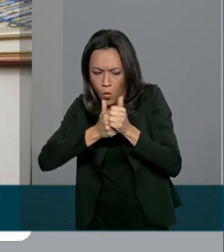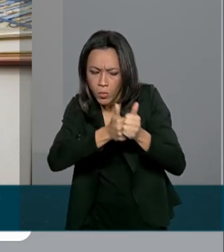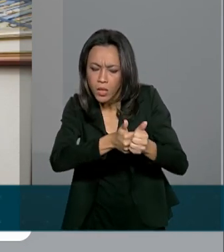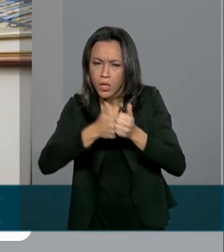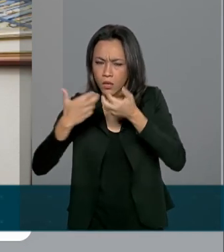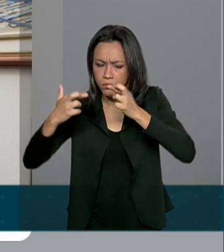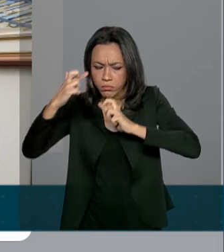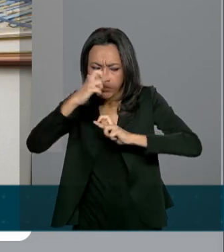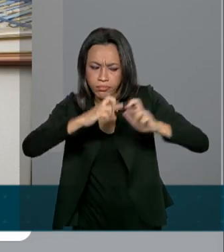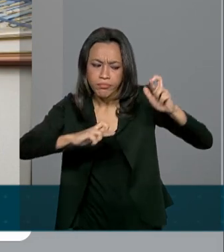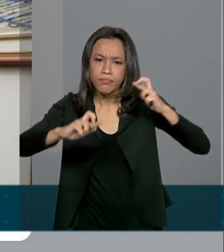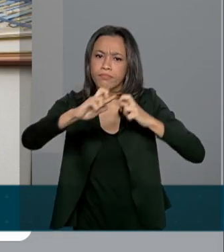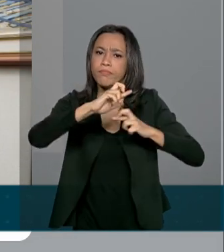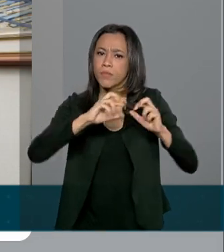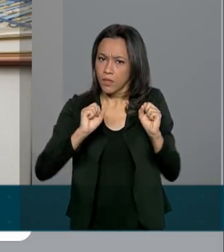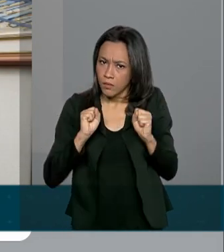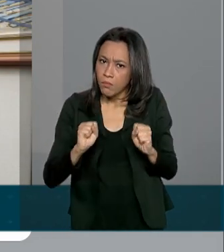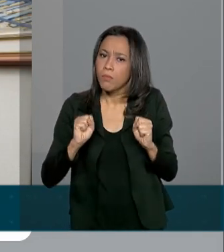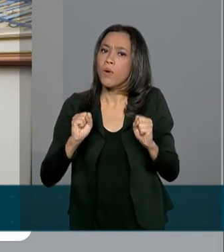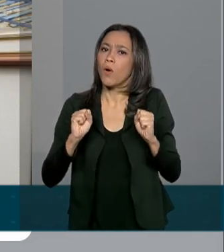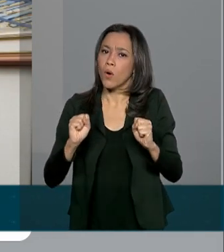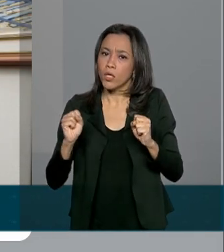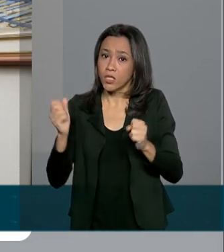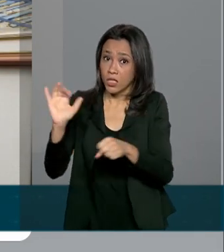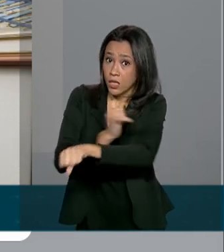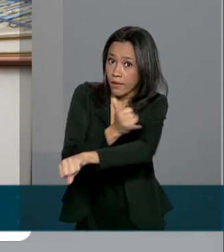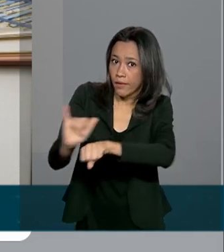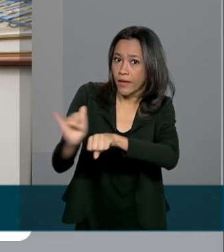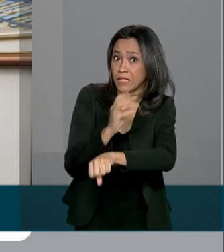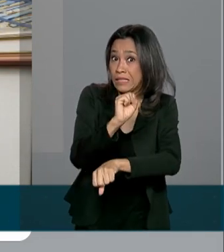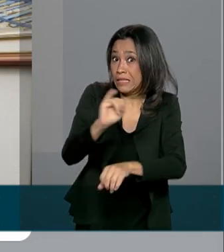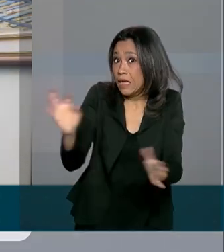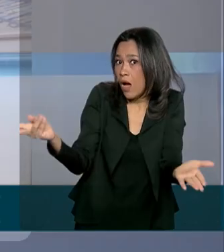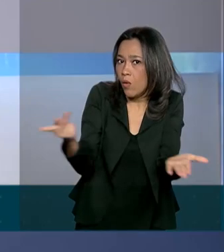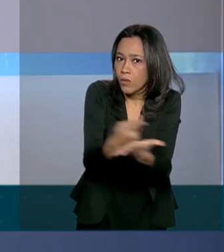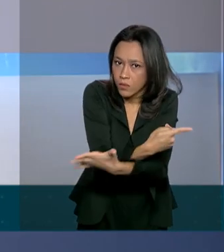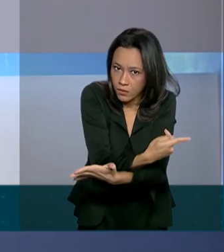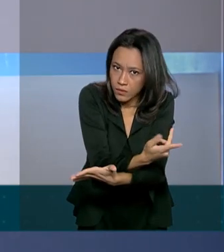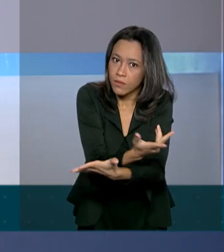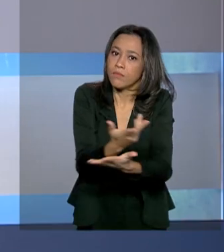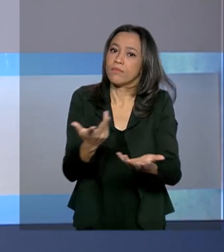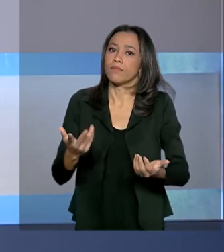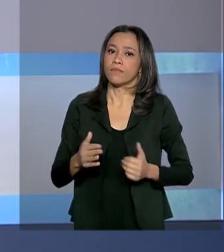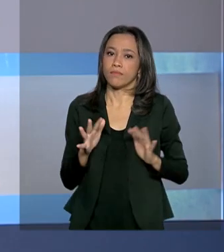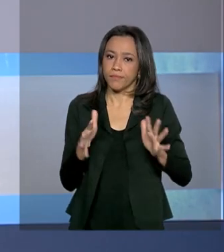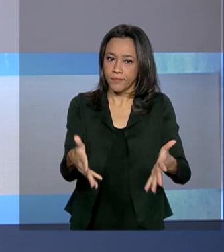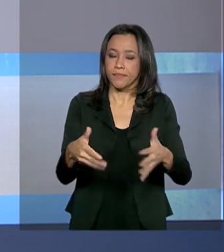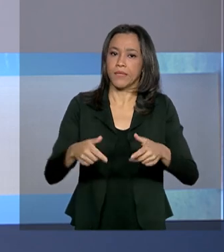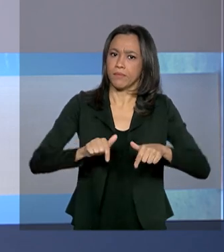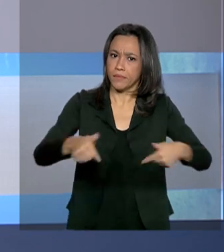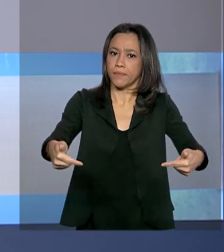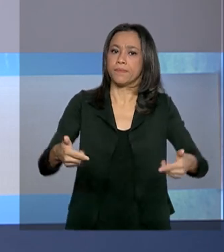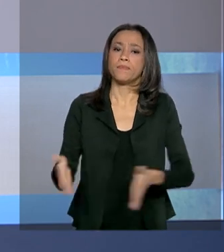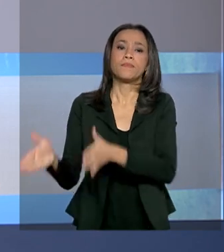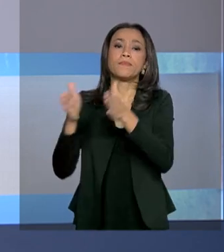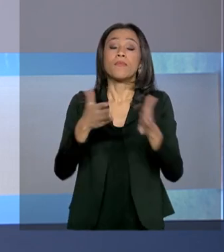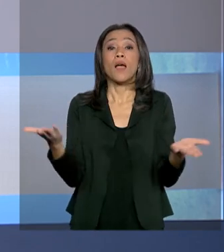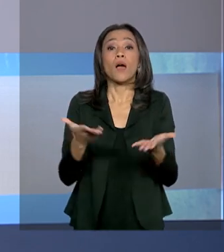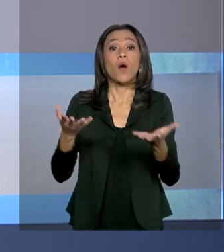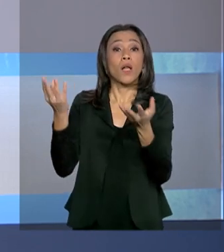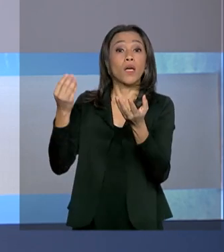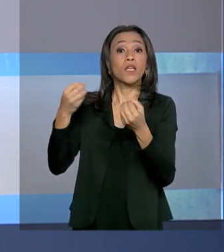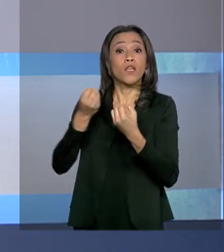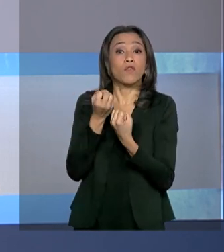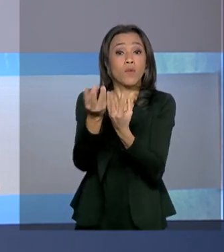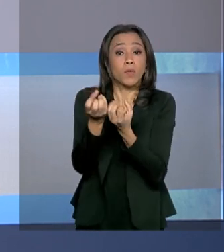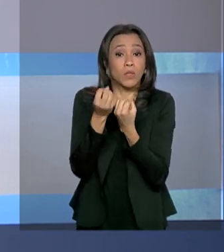as ações que podem ser implementadas caso isso aconteça. Agora a gente atualiza os dados da Covid